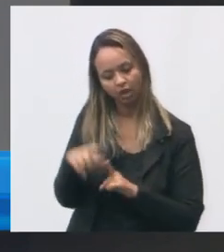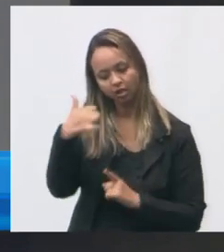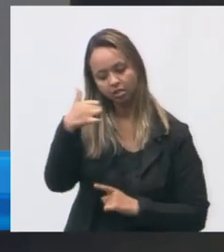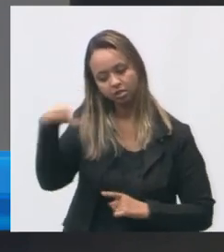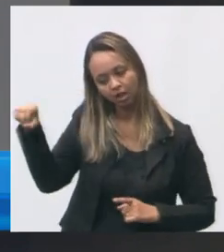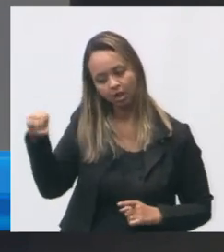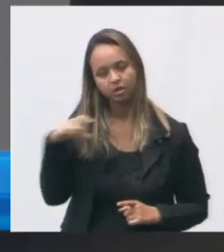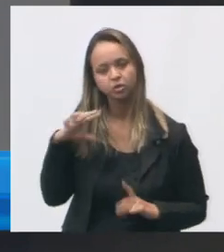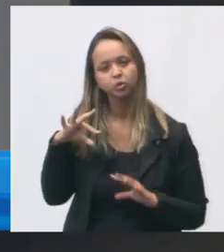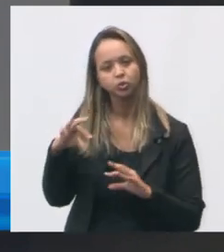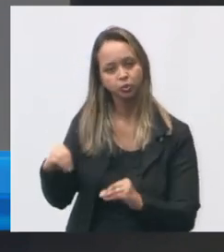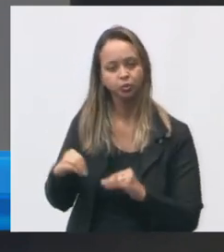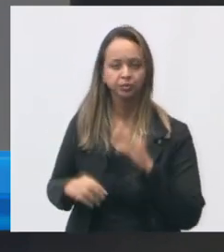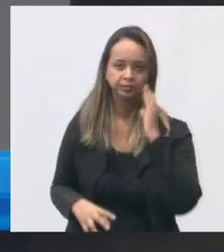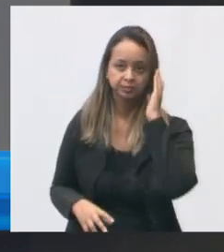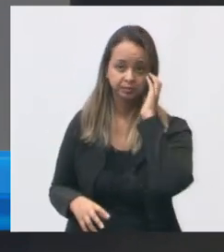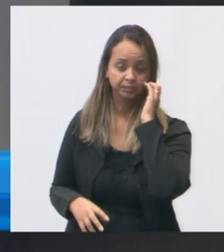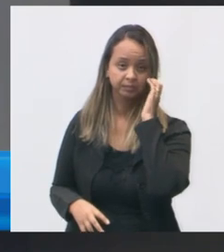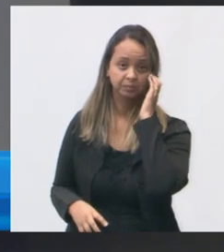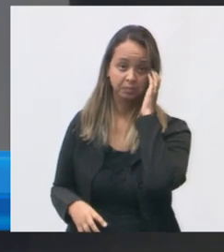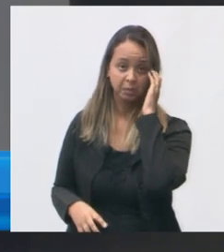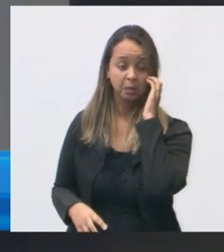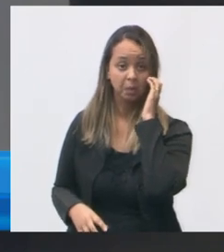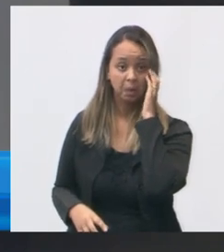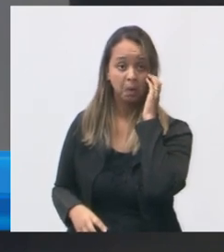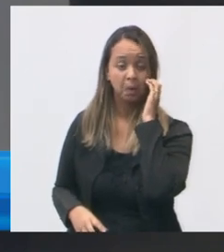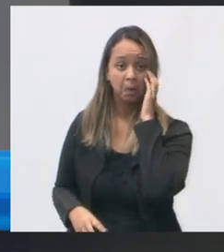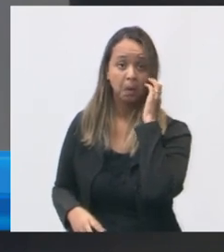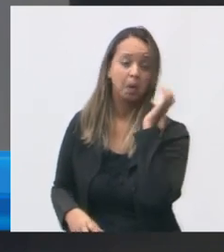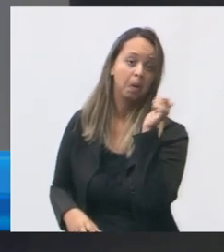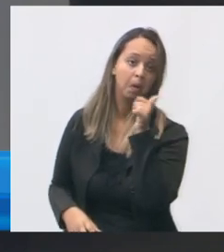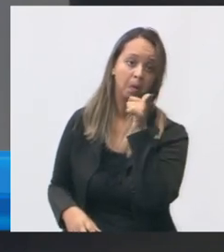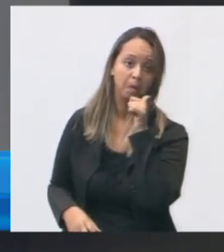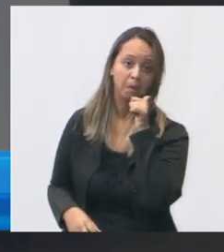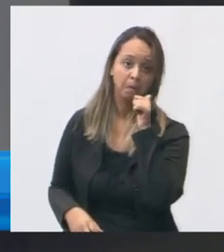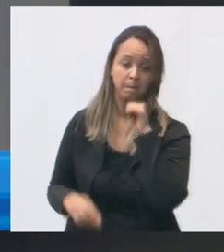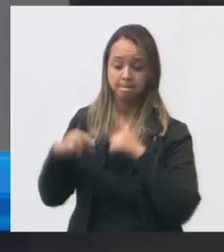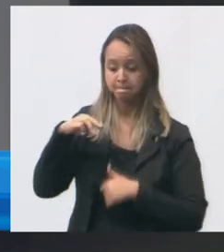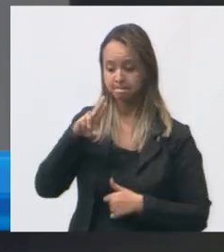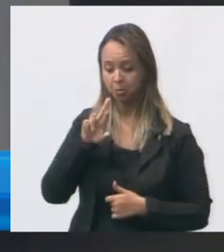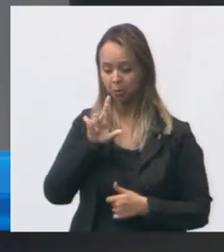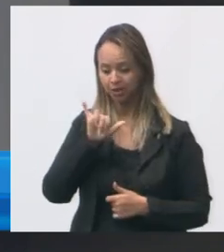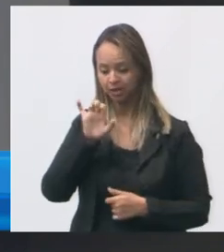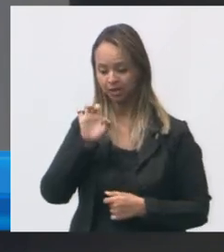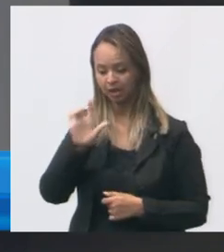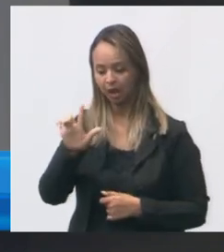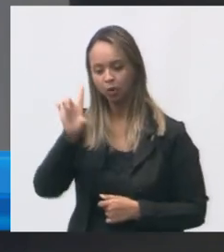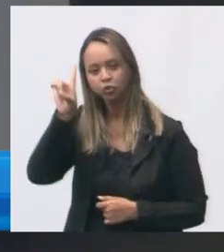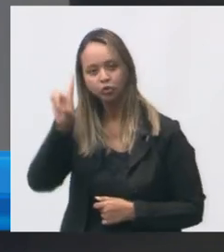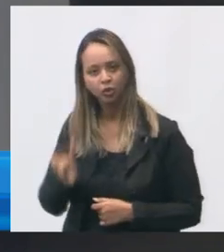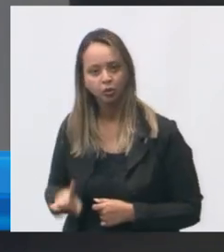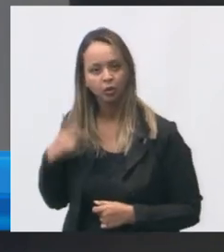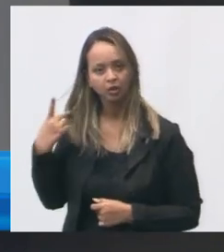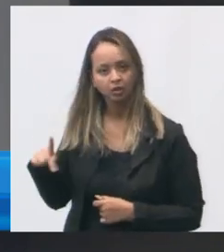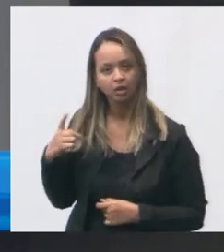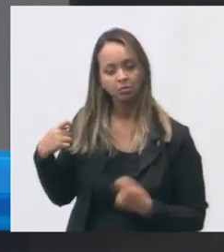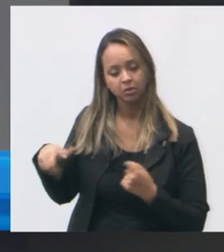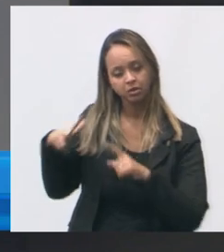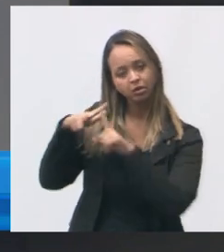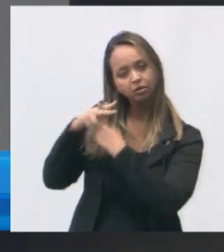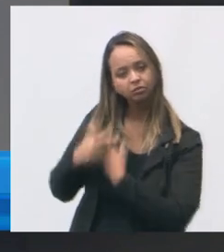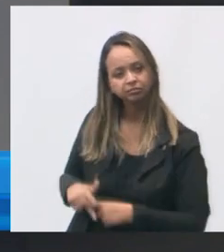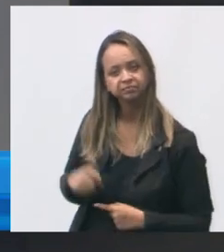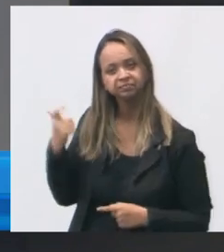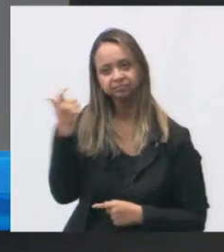consultórios no total Muriel é a diretora necessidades mais urgentes é a revisão e adequação do layout da